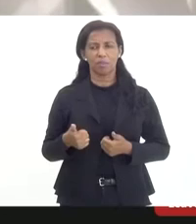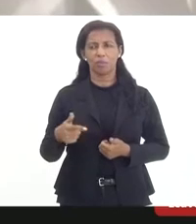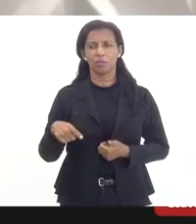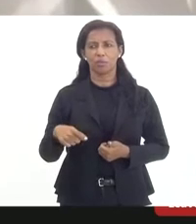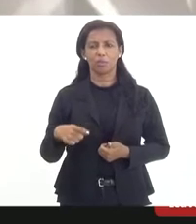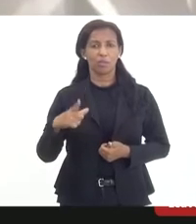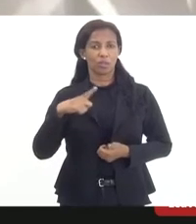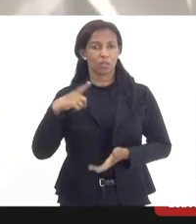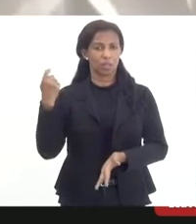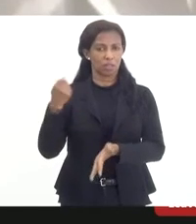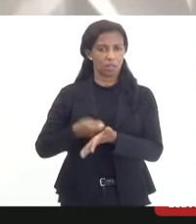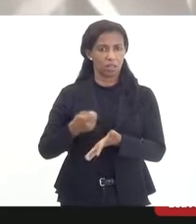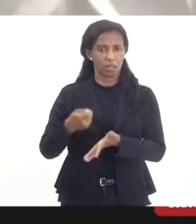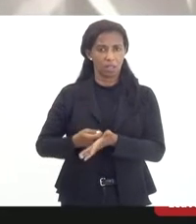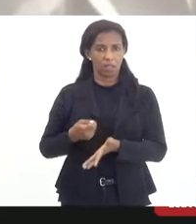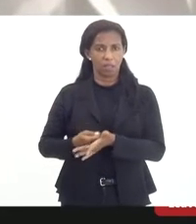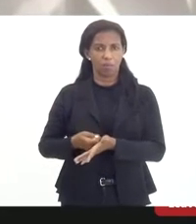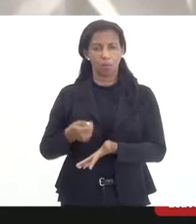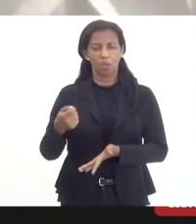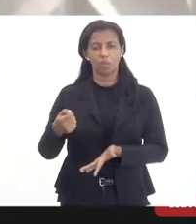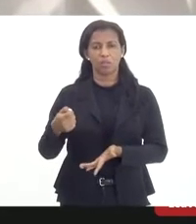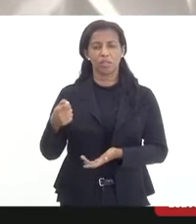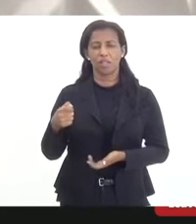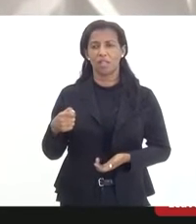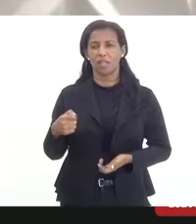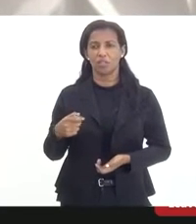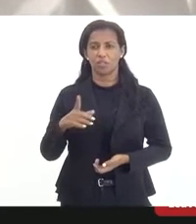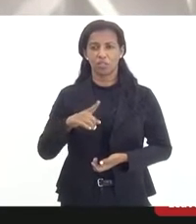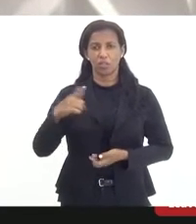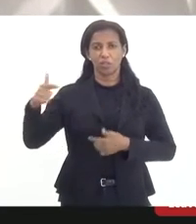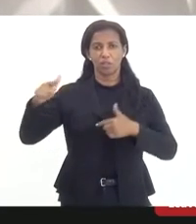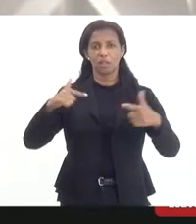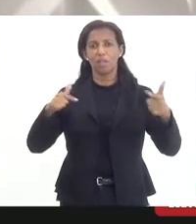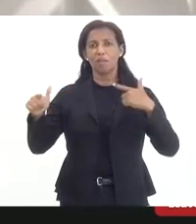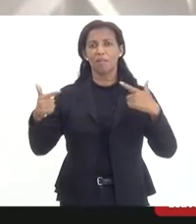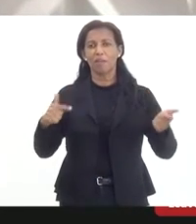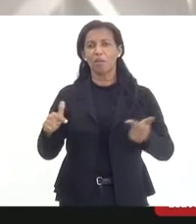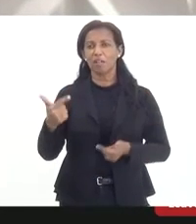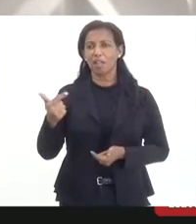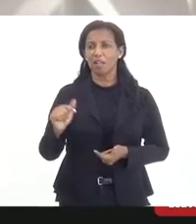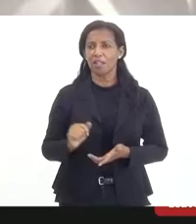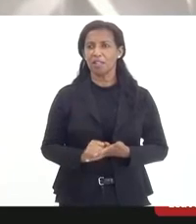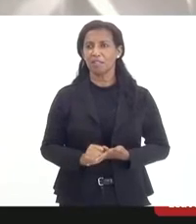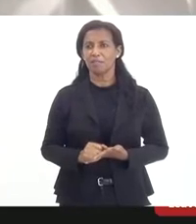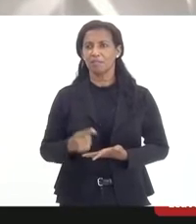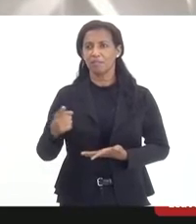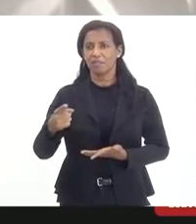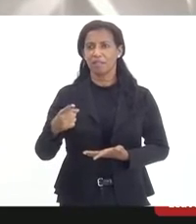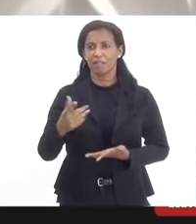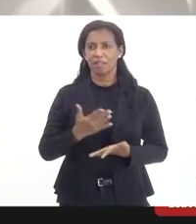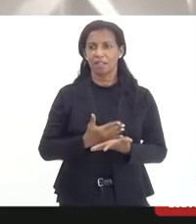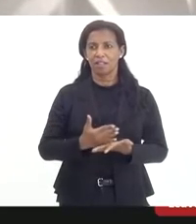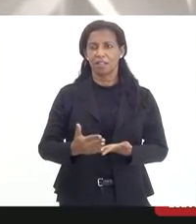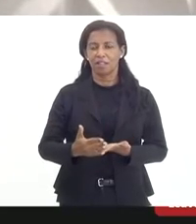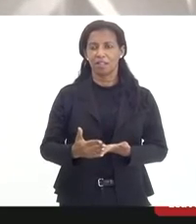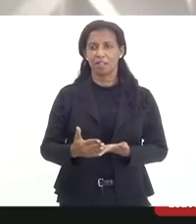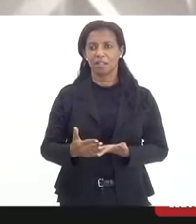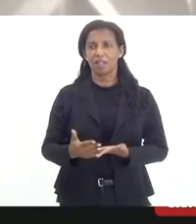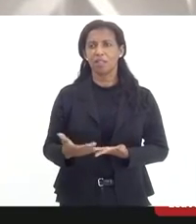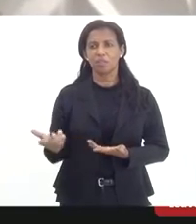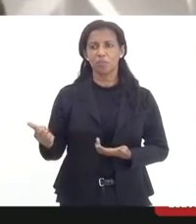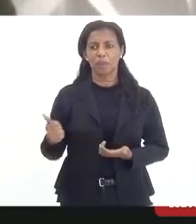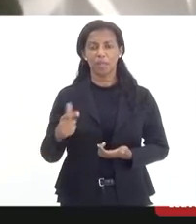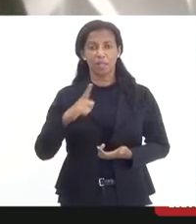que ateste deficiências físicas, mentais e ou intelectuais de caráter irreversível